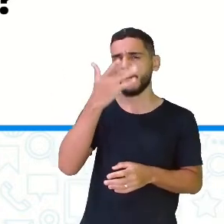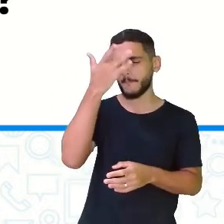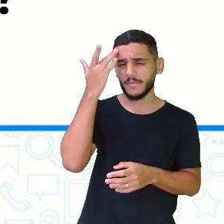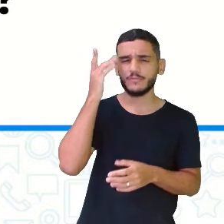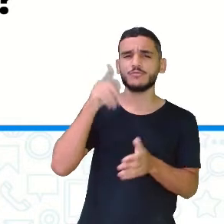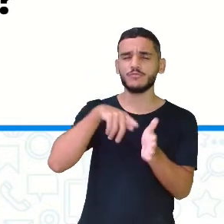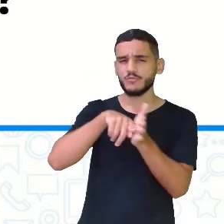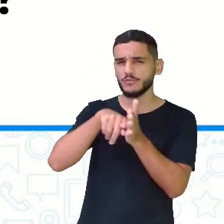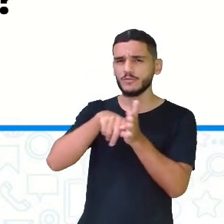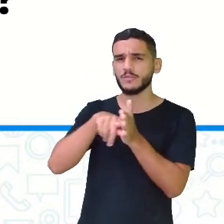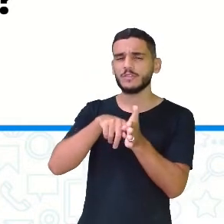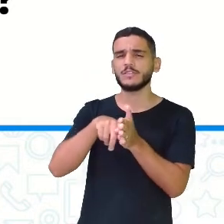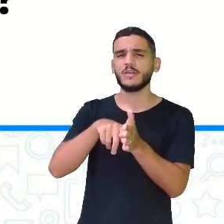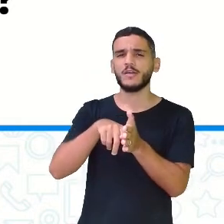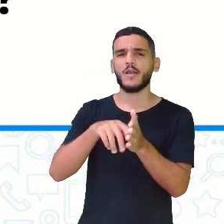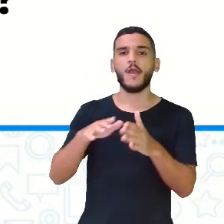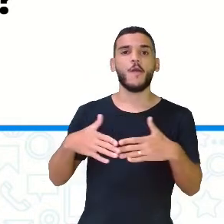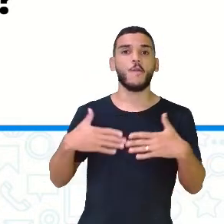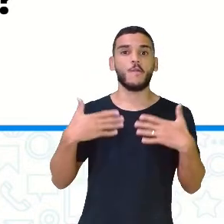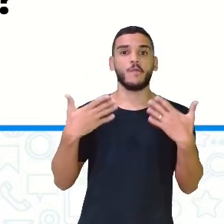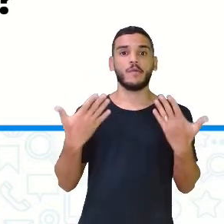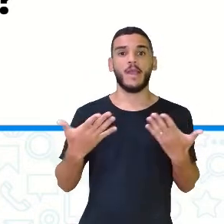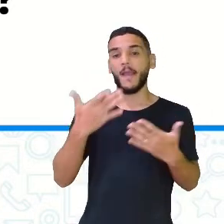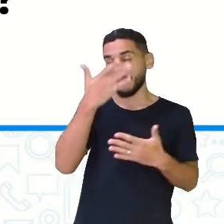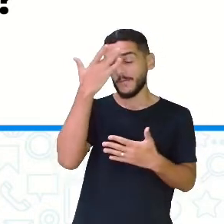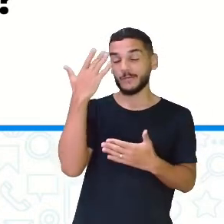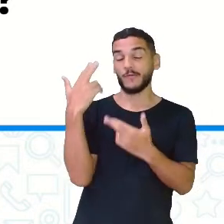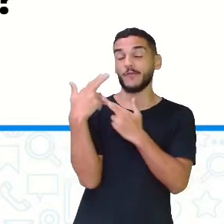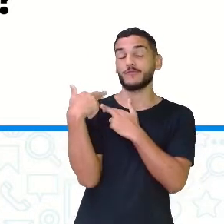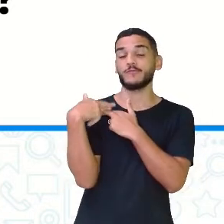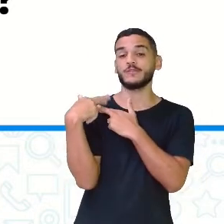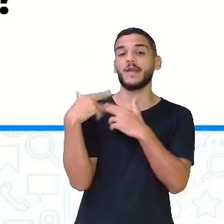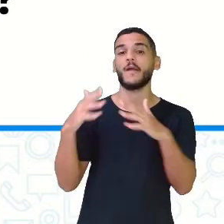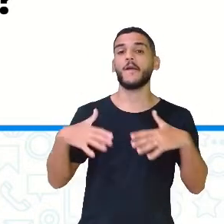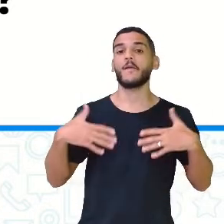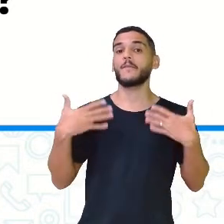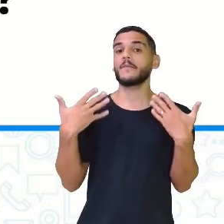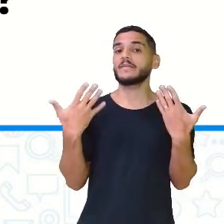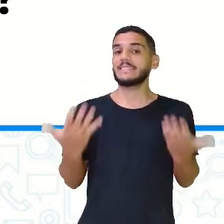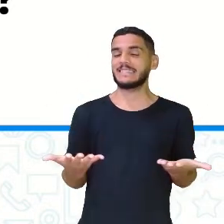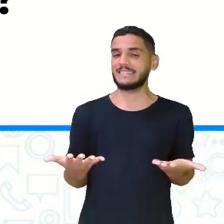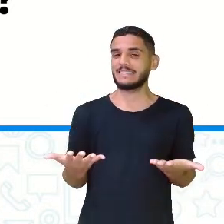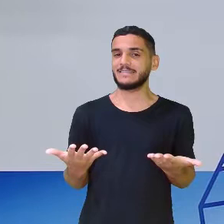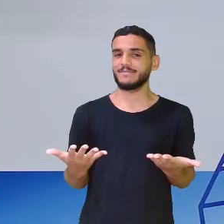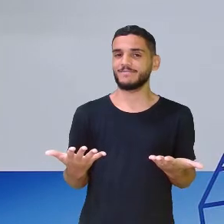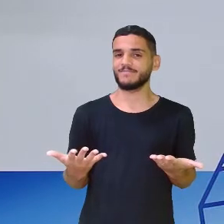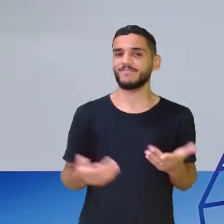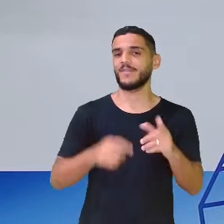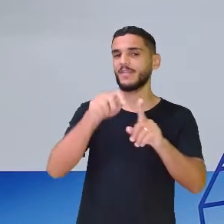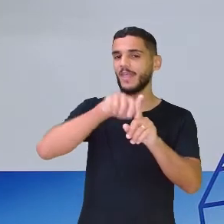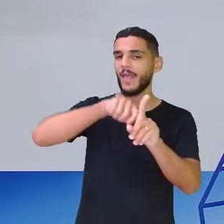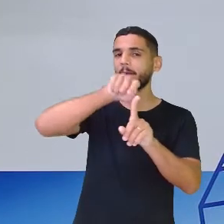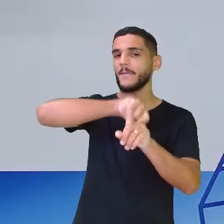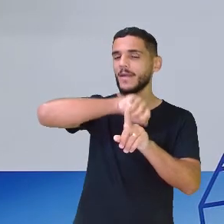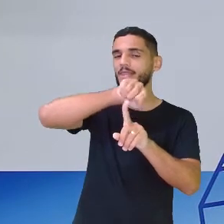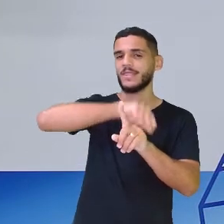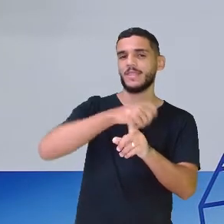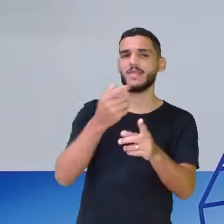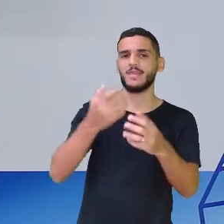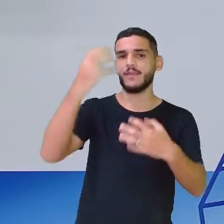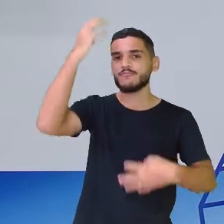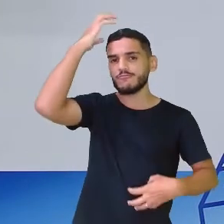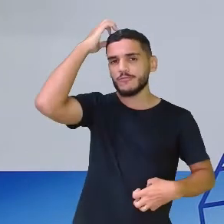Quem terá a missão de desvendar esse mistério? Esse caso aí das bananas em que o